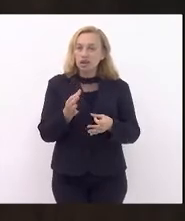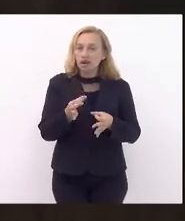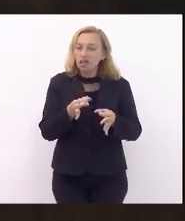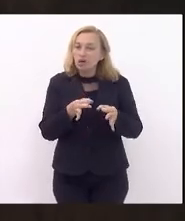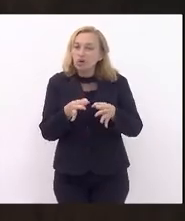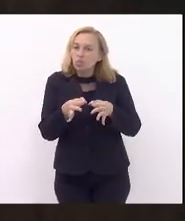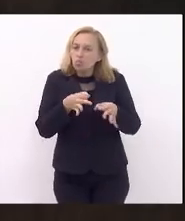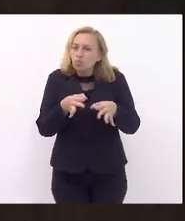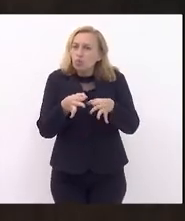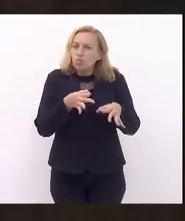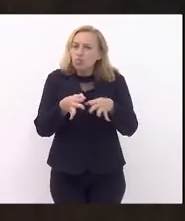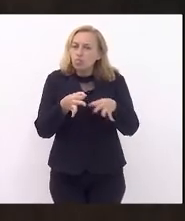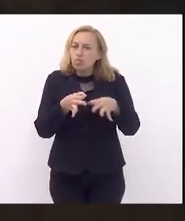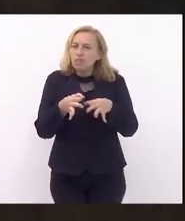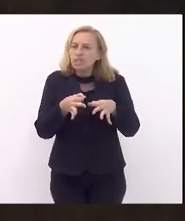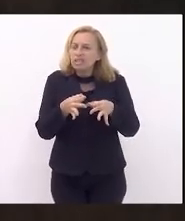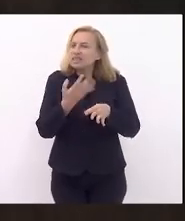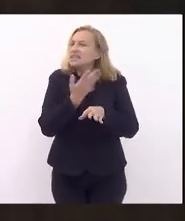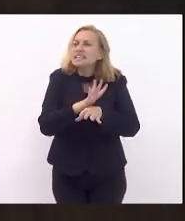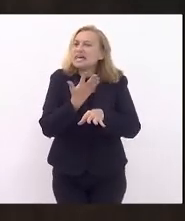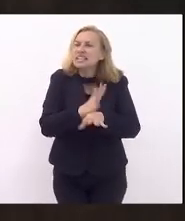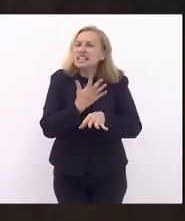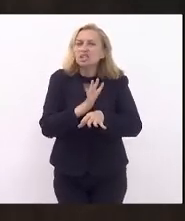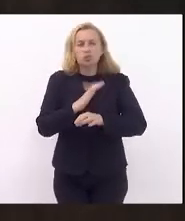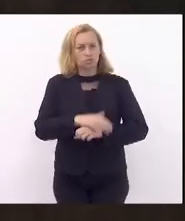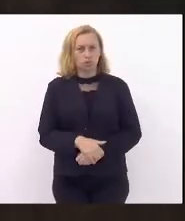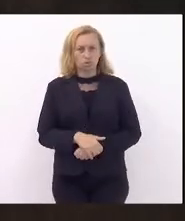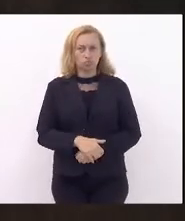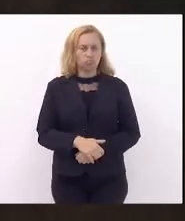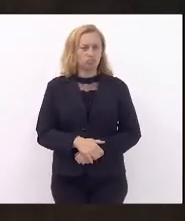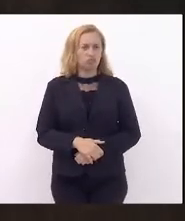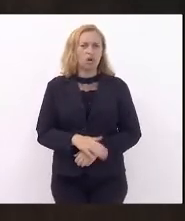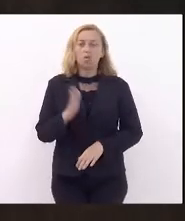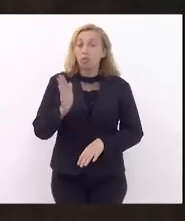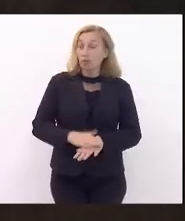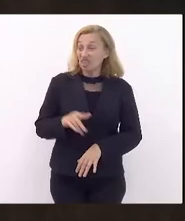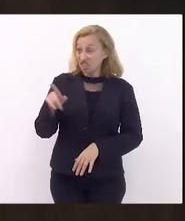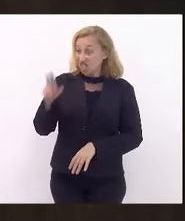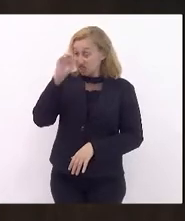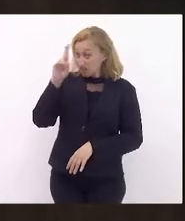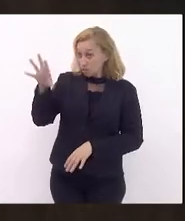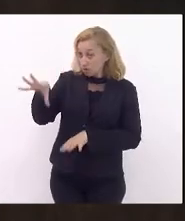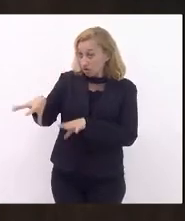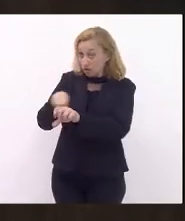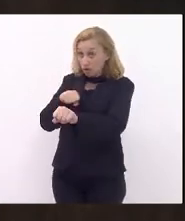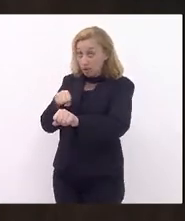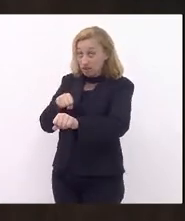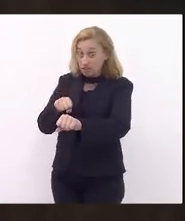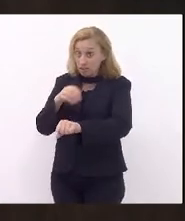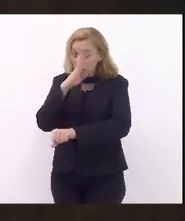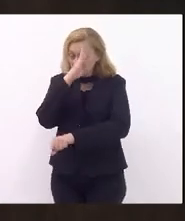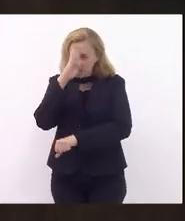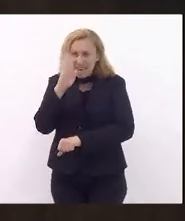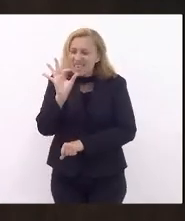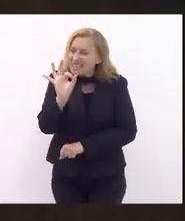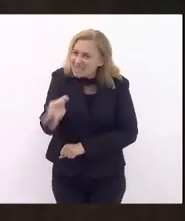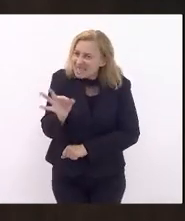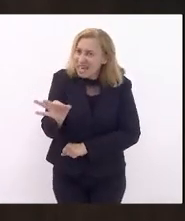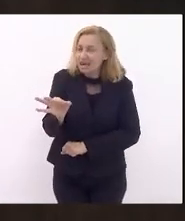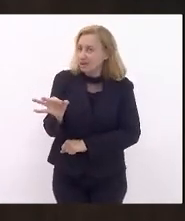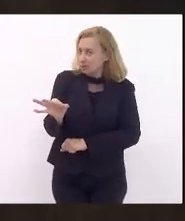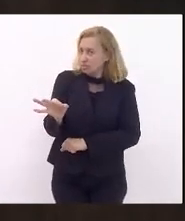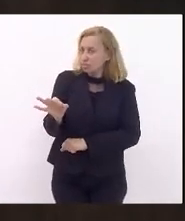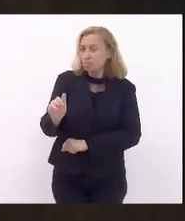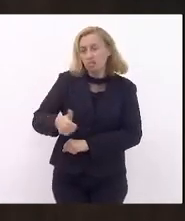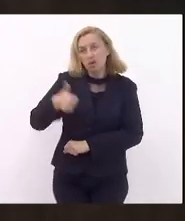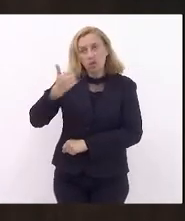Não pode ser um programa de trainee. Por mais que esse senhor tenha formação acadêmica, de fato, salvo